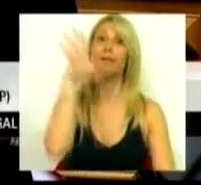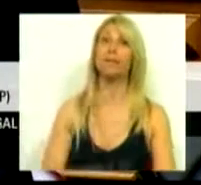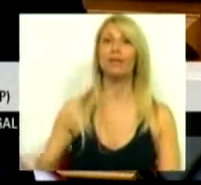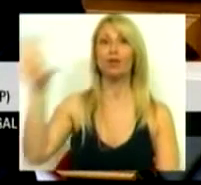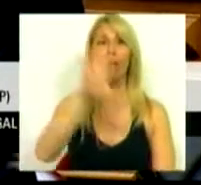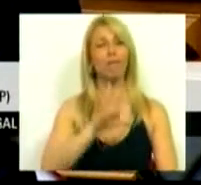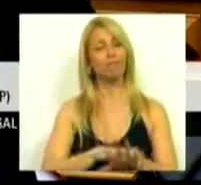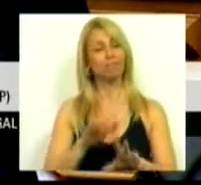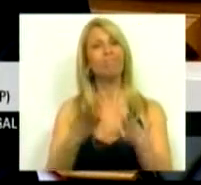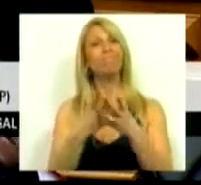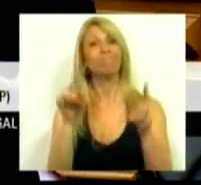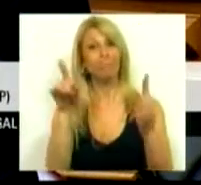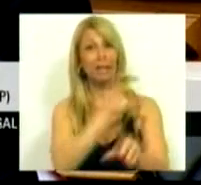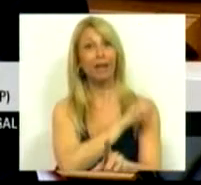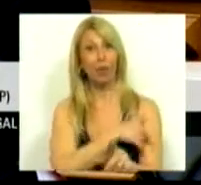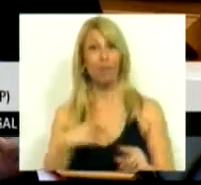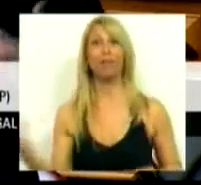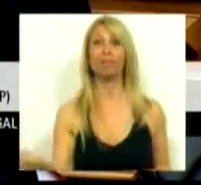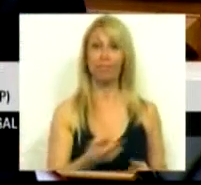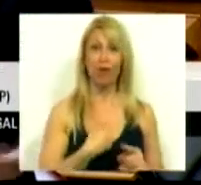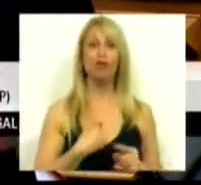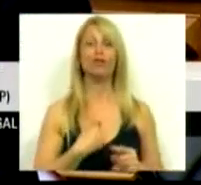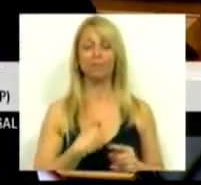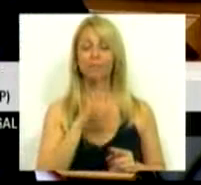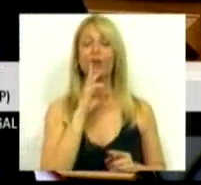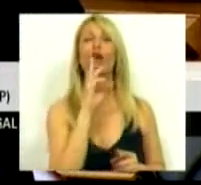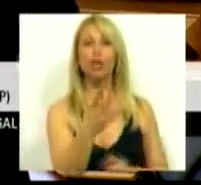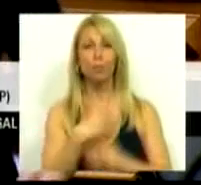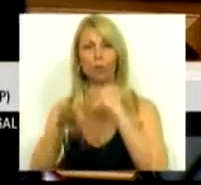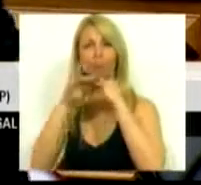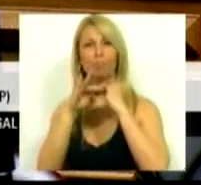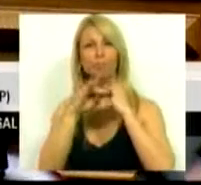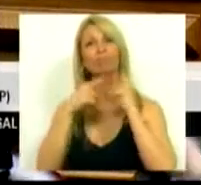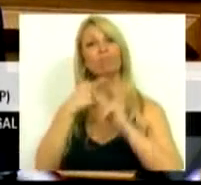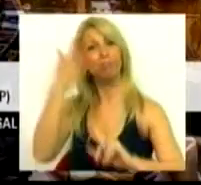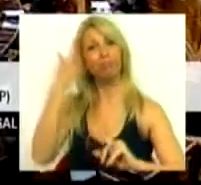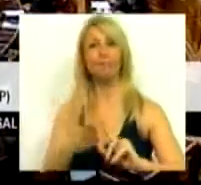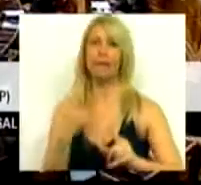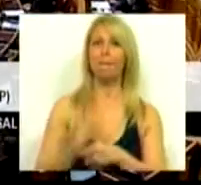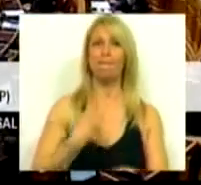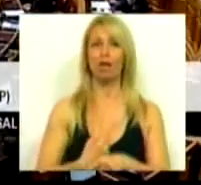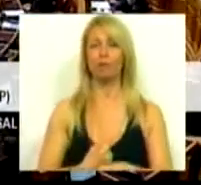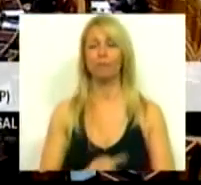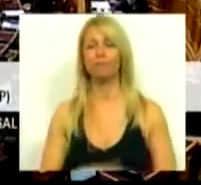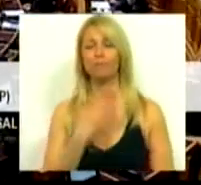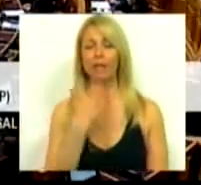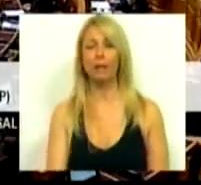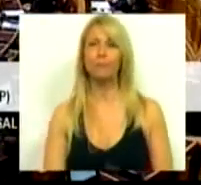essa matéria que nos cabe a nós e que nos compete responder também à altura e com a mesma legitimidade. Obrigado. Obrigado. Obrigado.